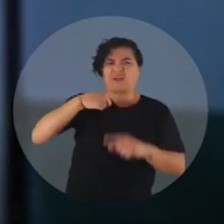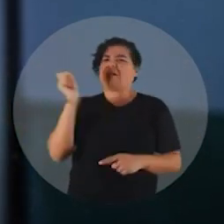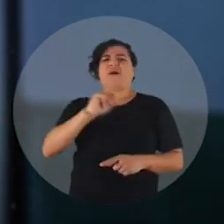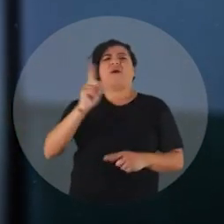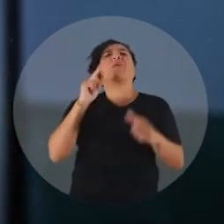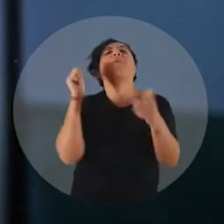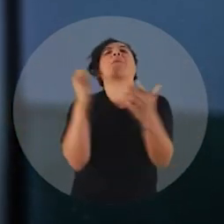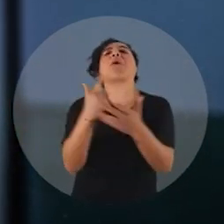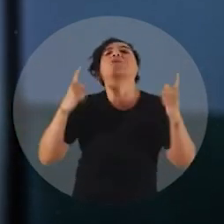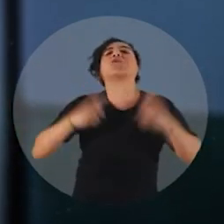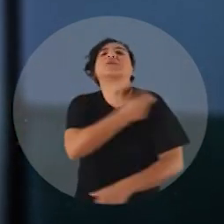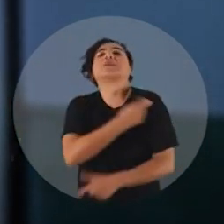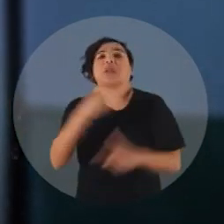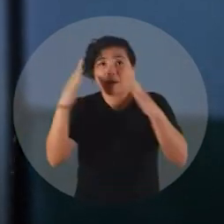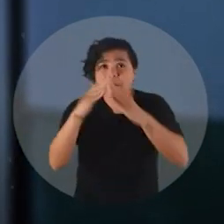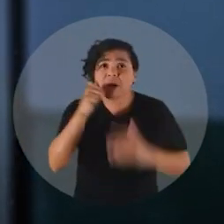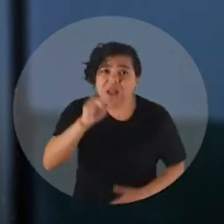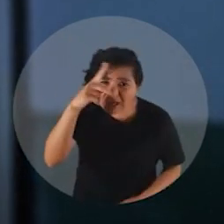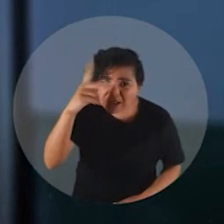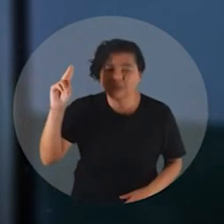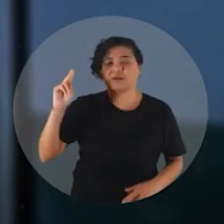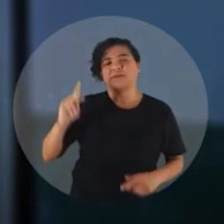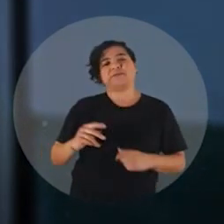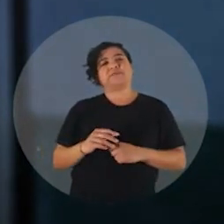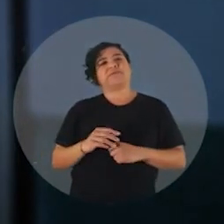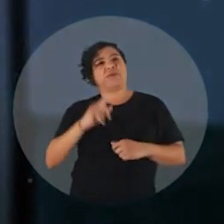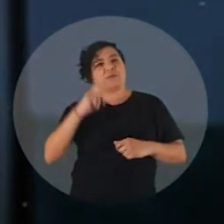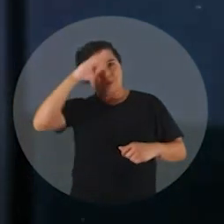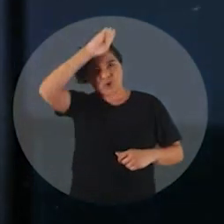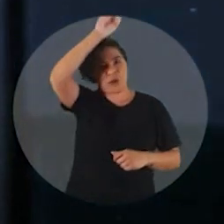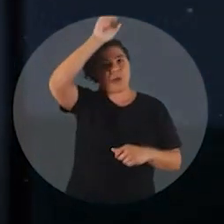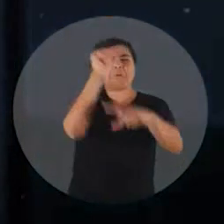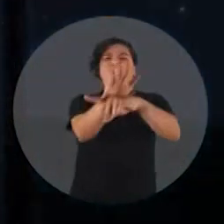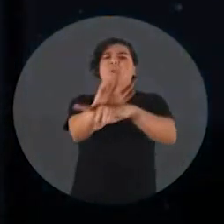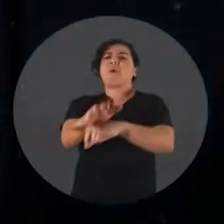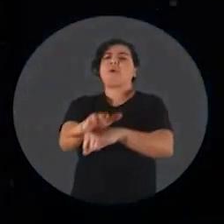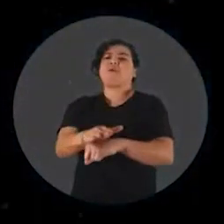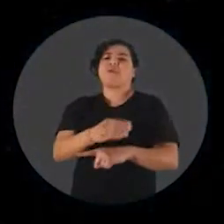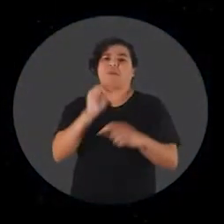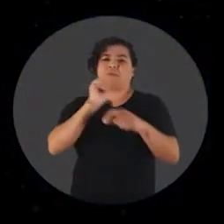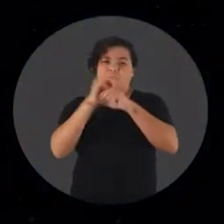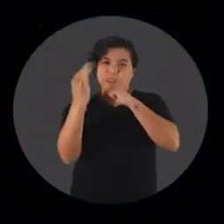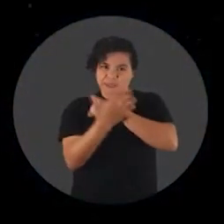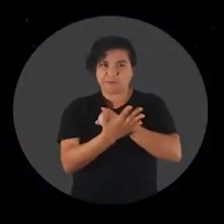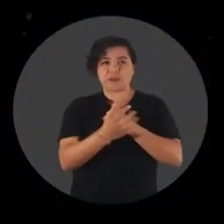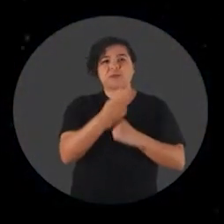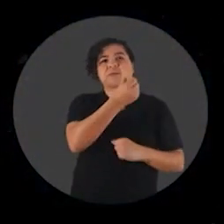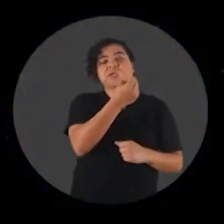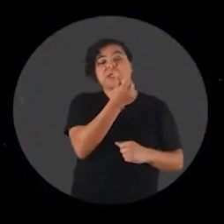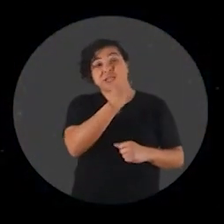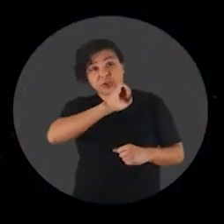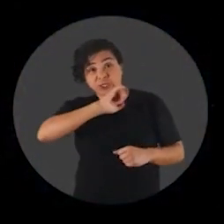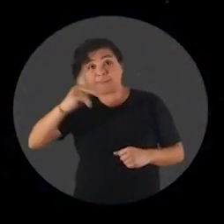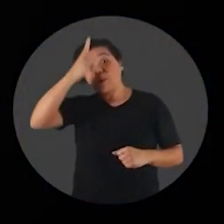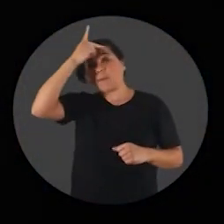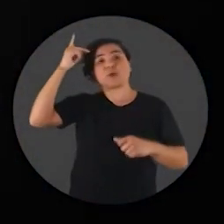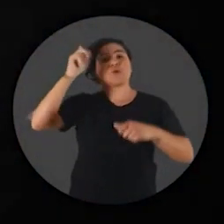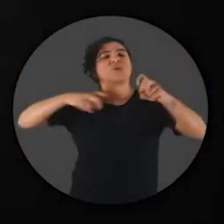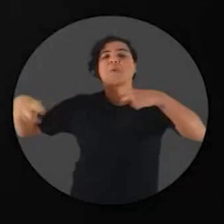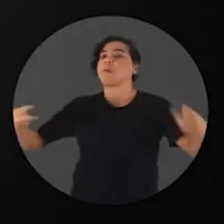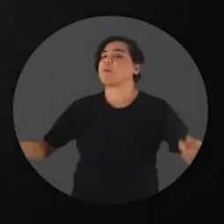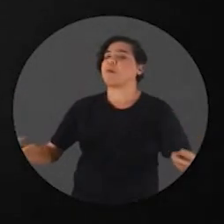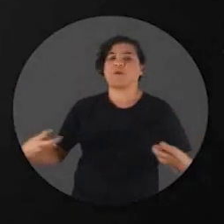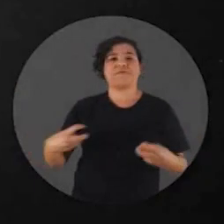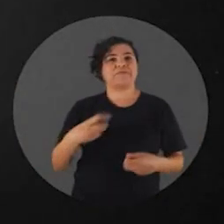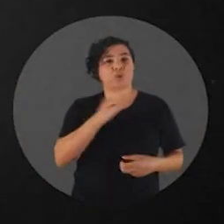comprar vacina, só toando aqui na casa da tua mãe. Bolsonaro debochou da pandemia, que matou mais de 680 mil brasileiros.